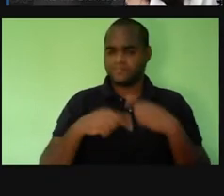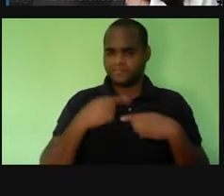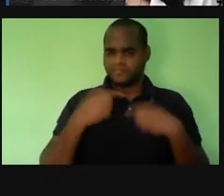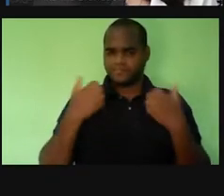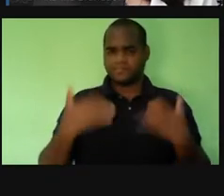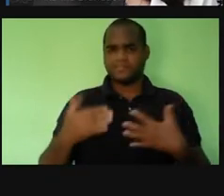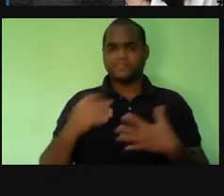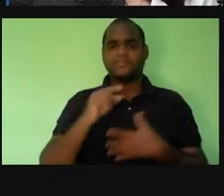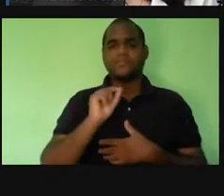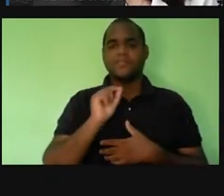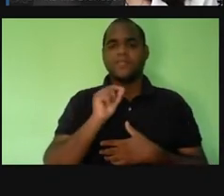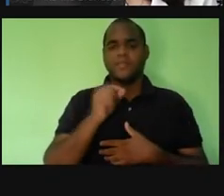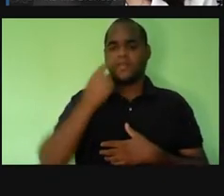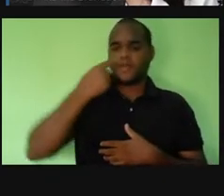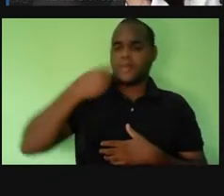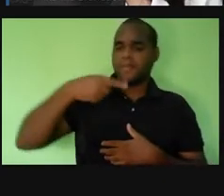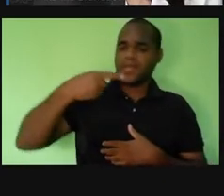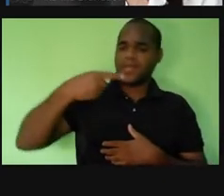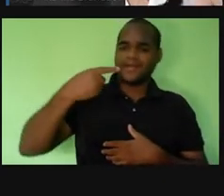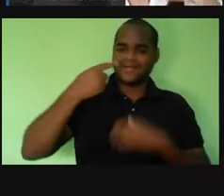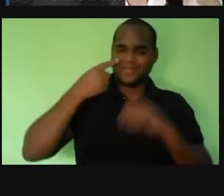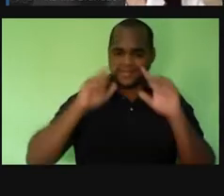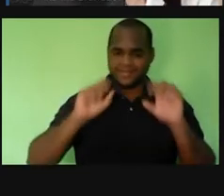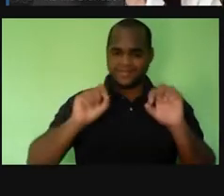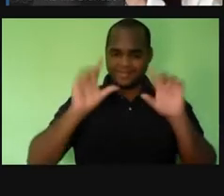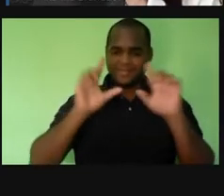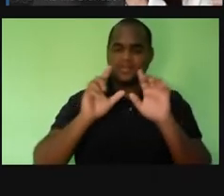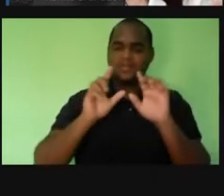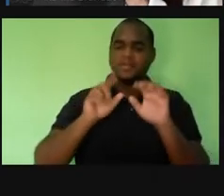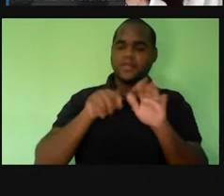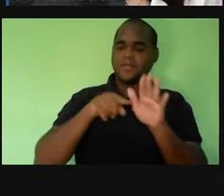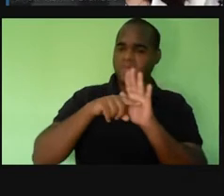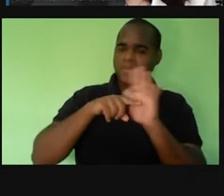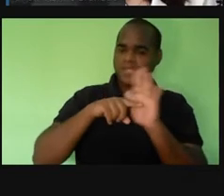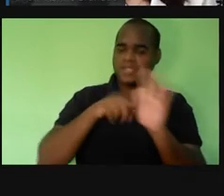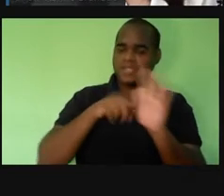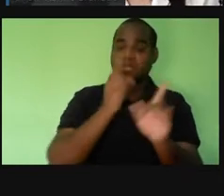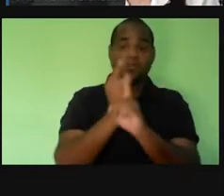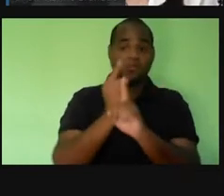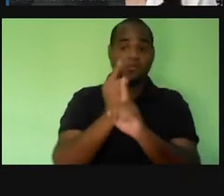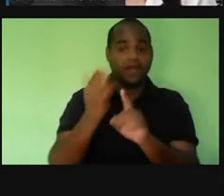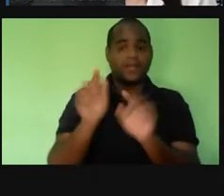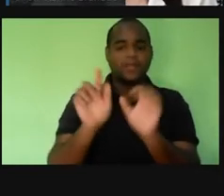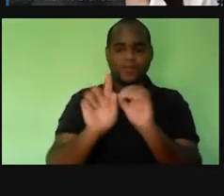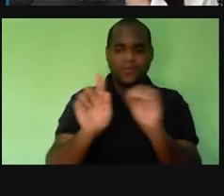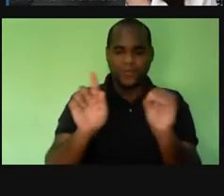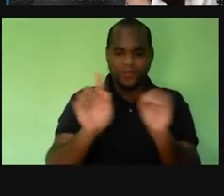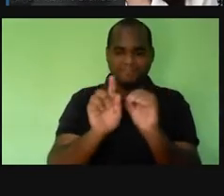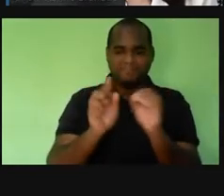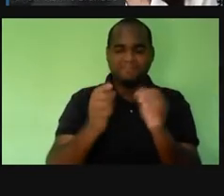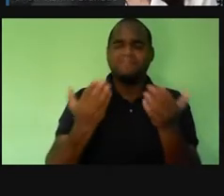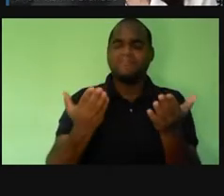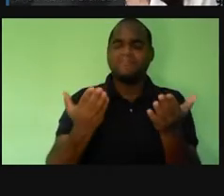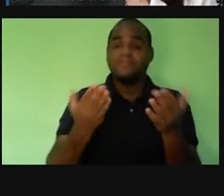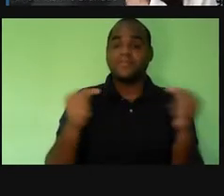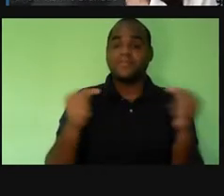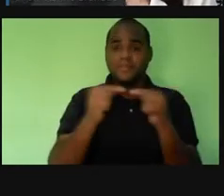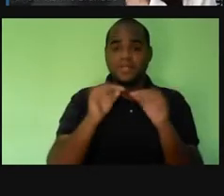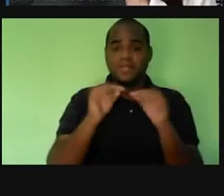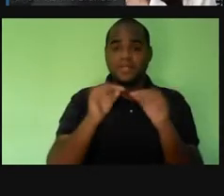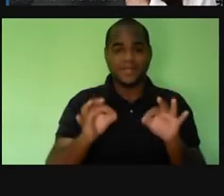primeira aba que vai aparecer, né? O primeiro link do site que vai aparecer é exatamente dessa